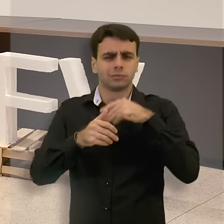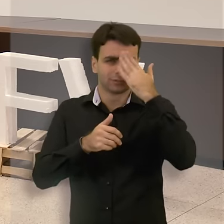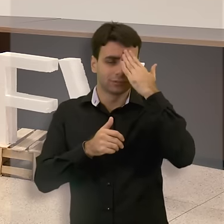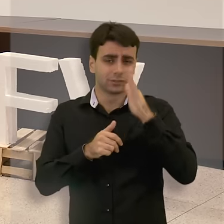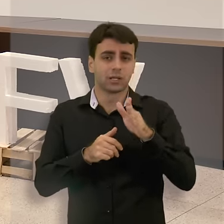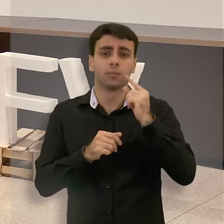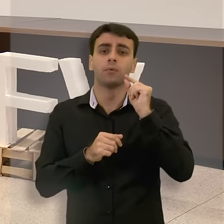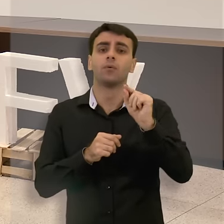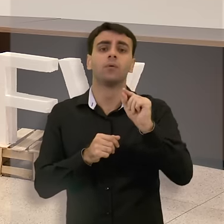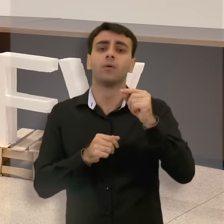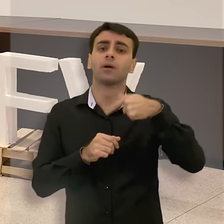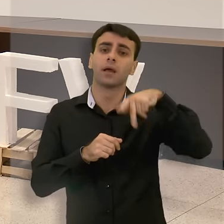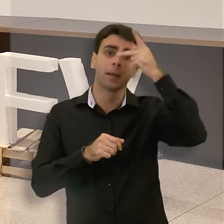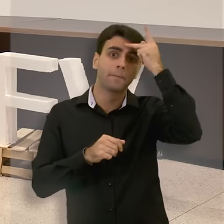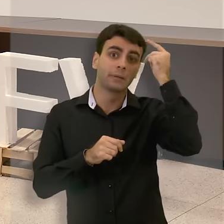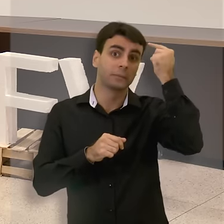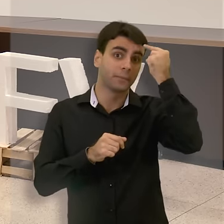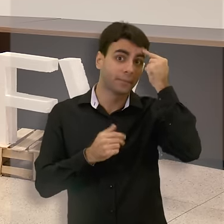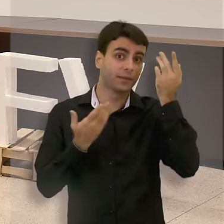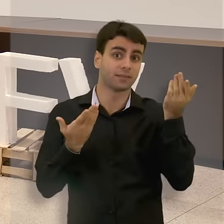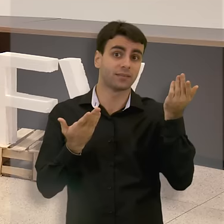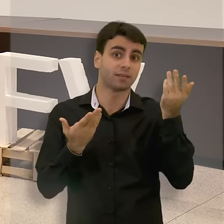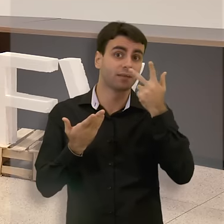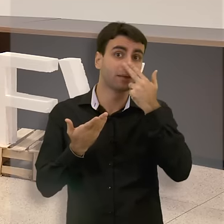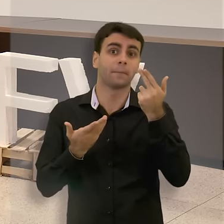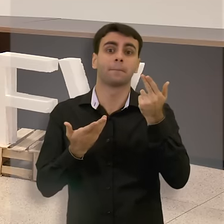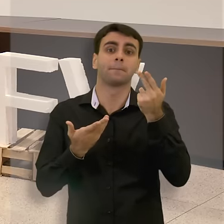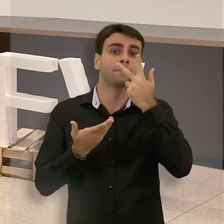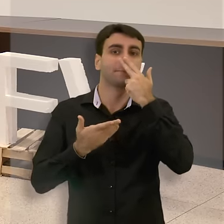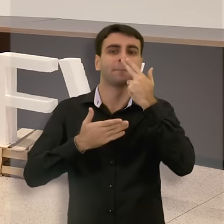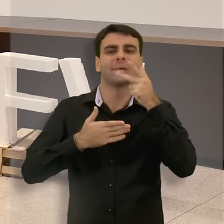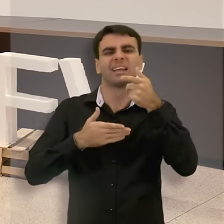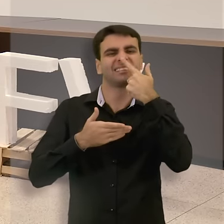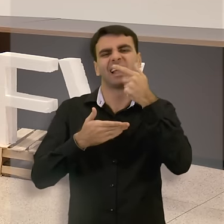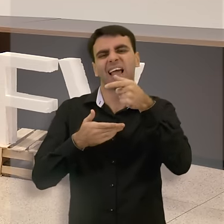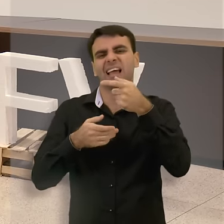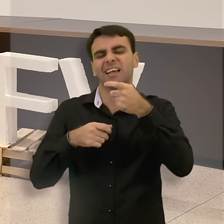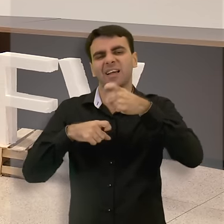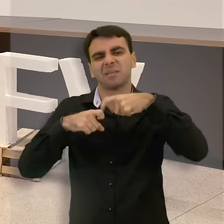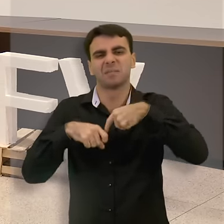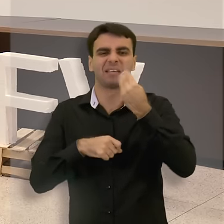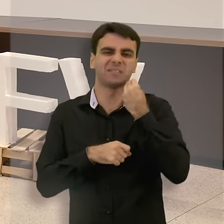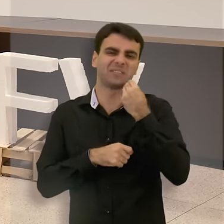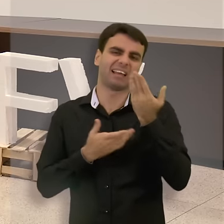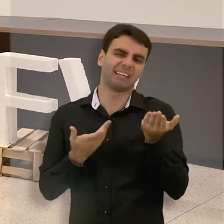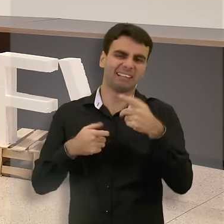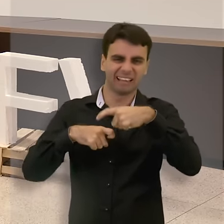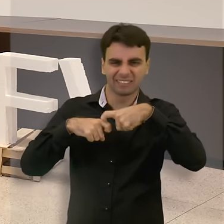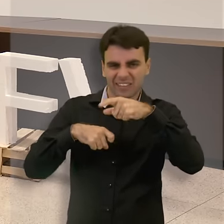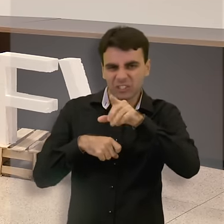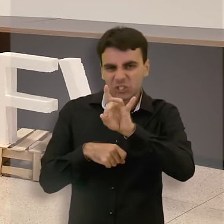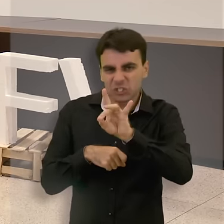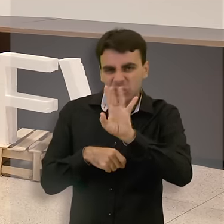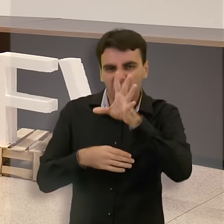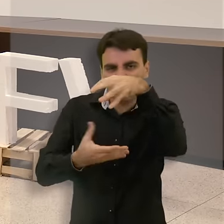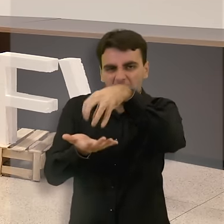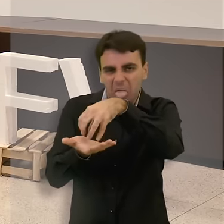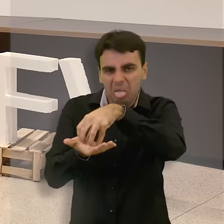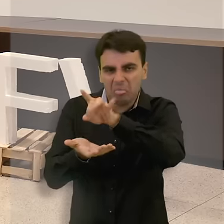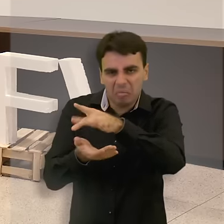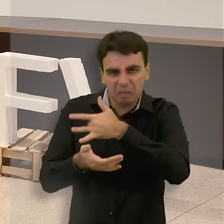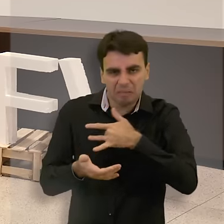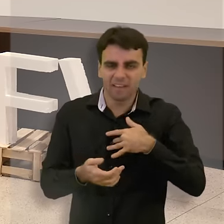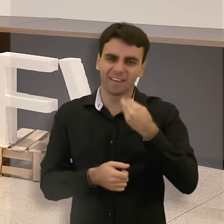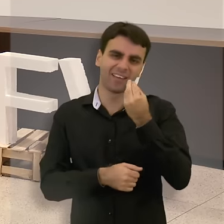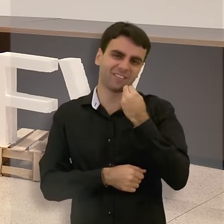que muitas vezes faz com que as pessoas achem que essa é uma prática médica menor. Ah, é aquele médico que fica lá no postinho.